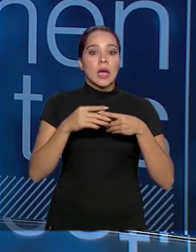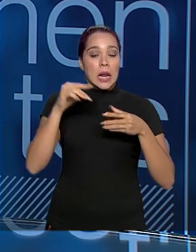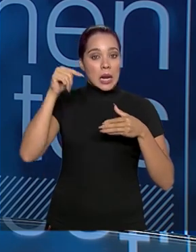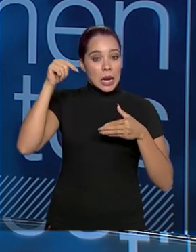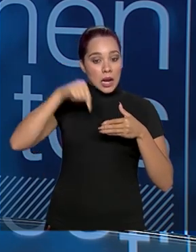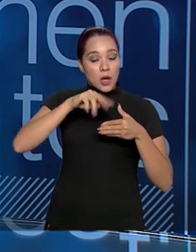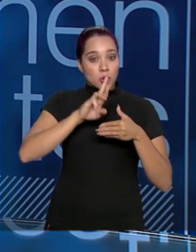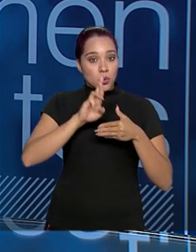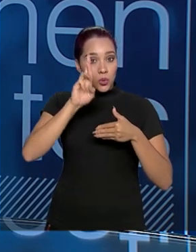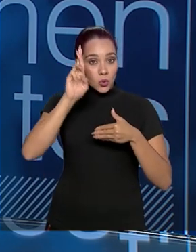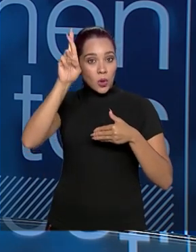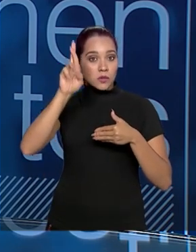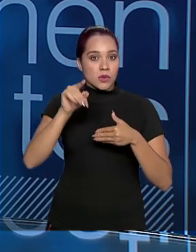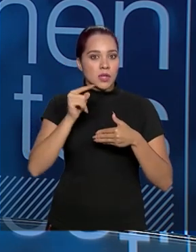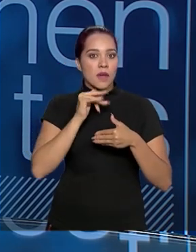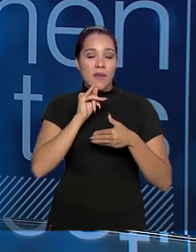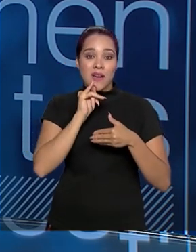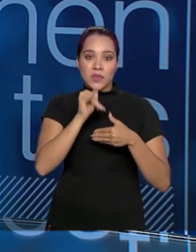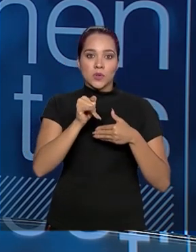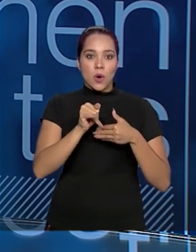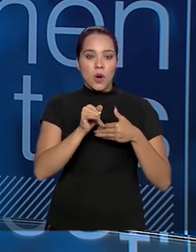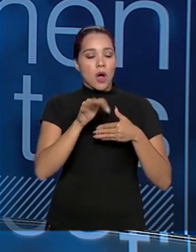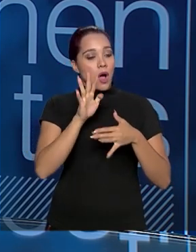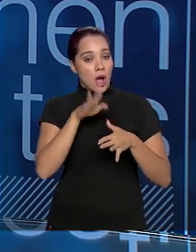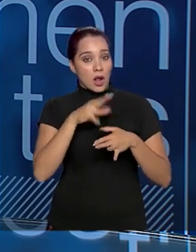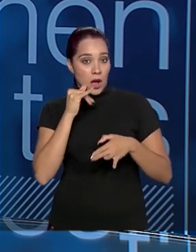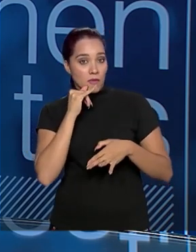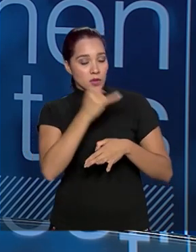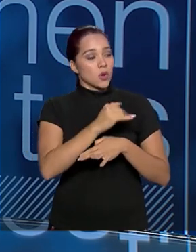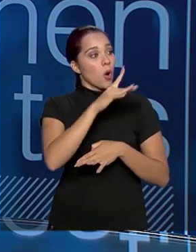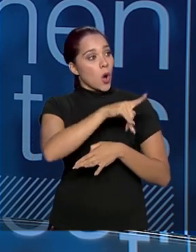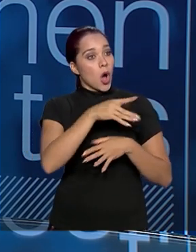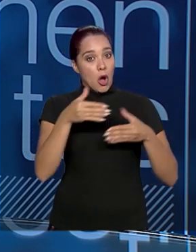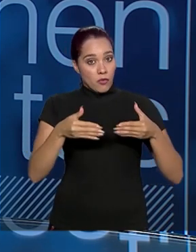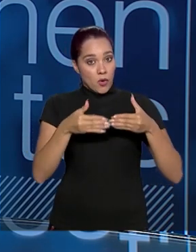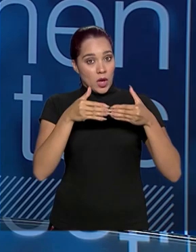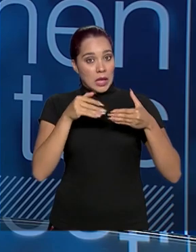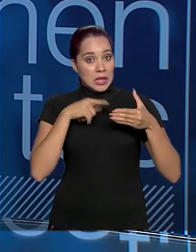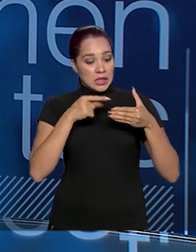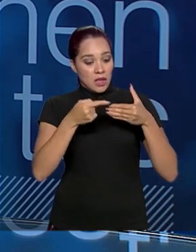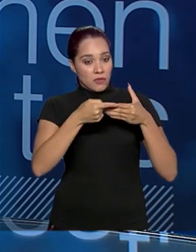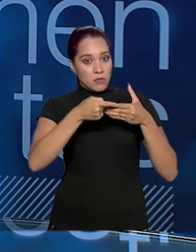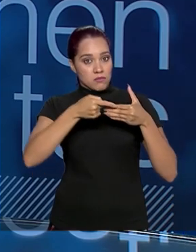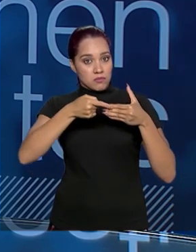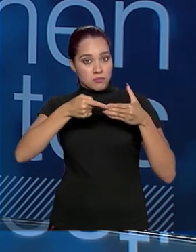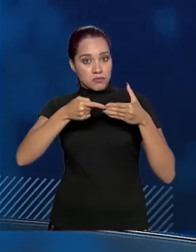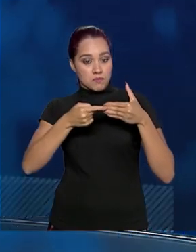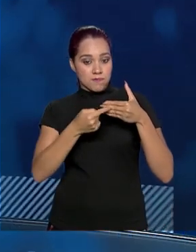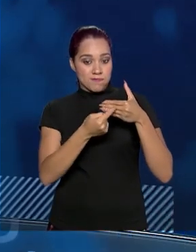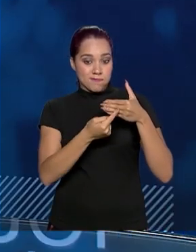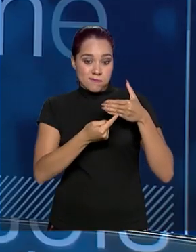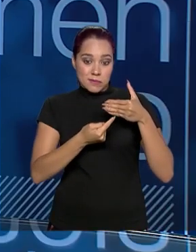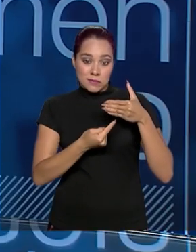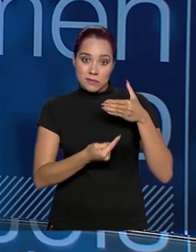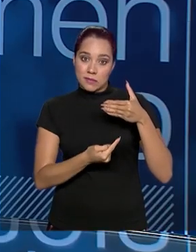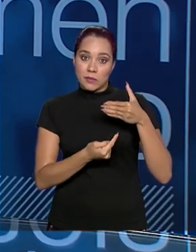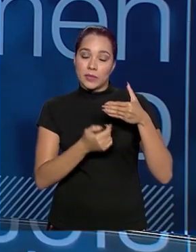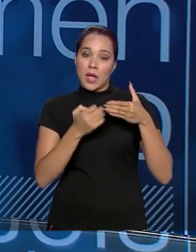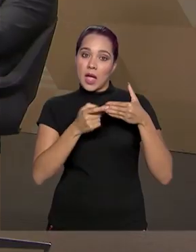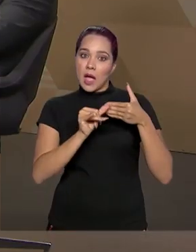verdade, tinha uma trinca horizontal, só falando em gravidade na geotécnica,